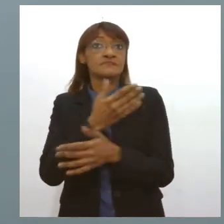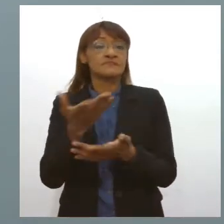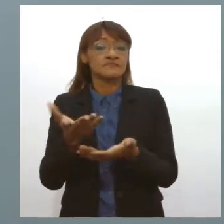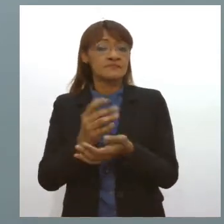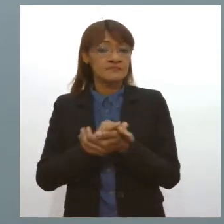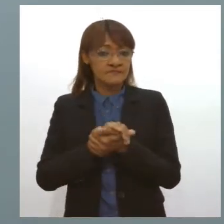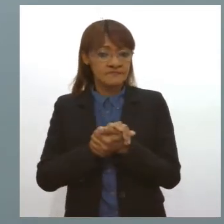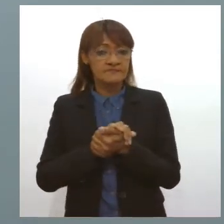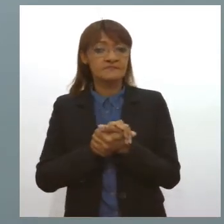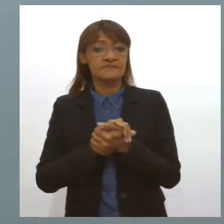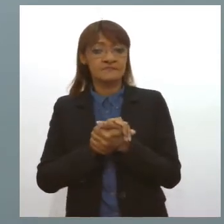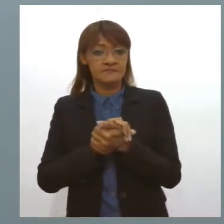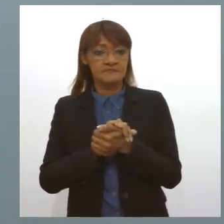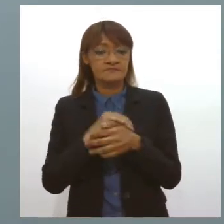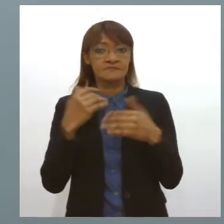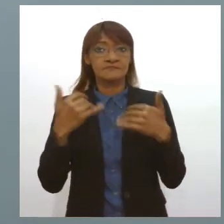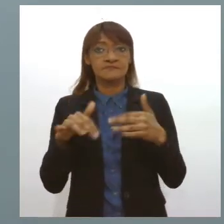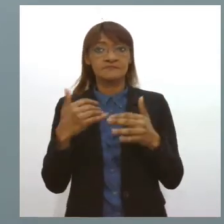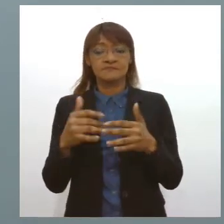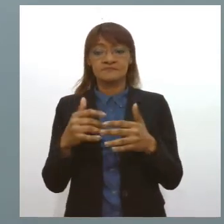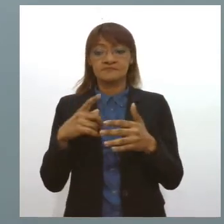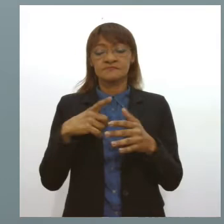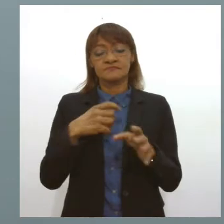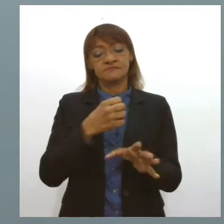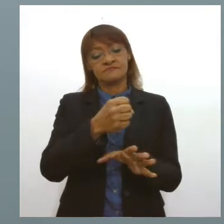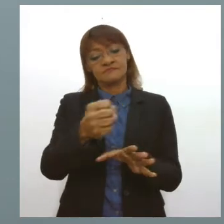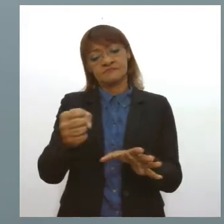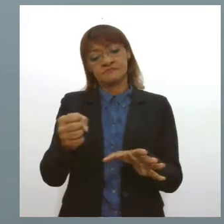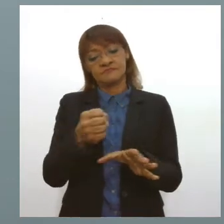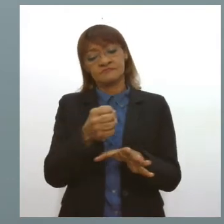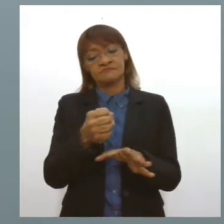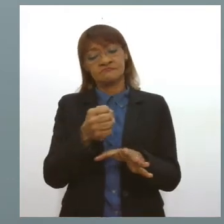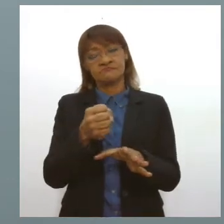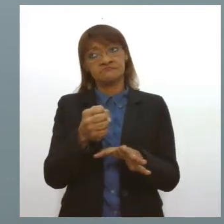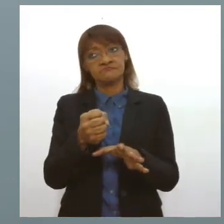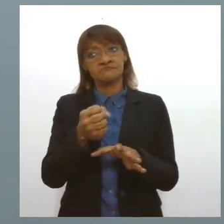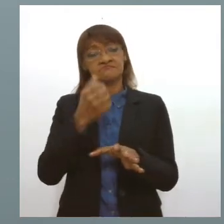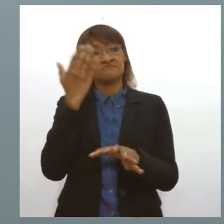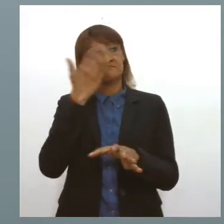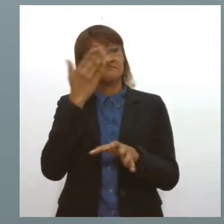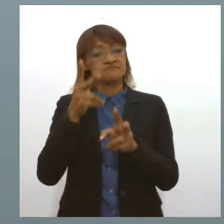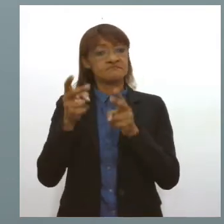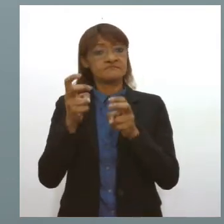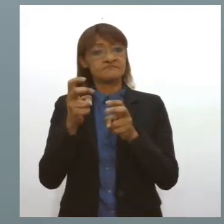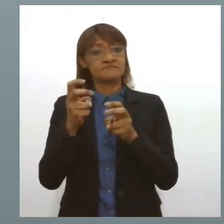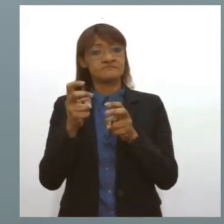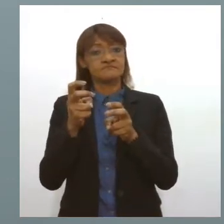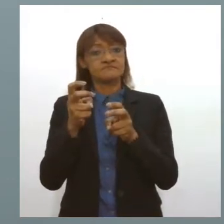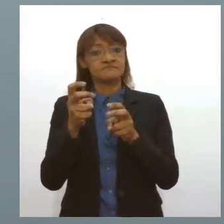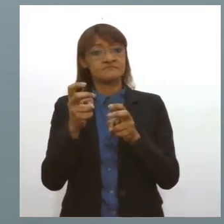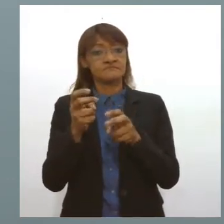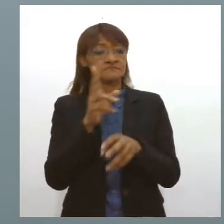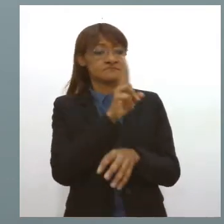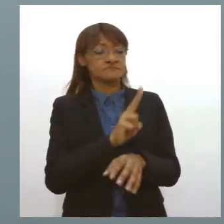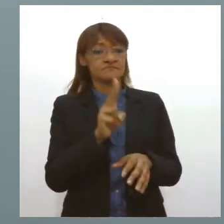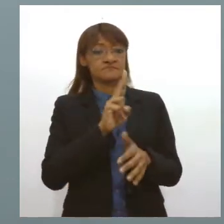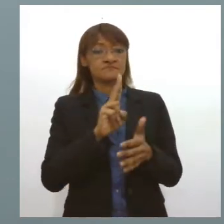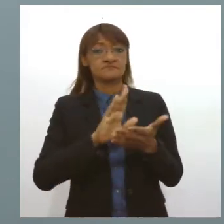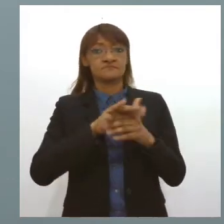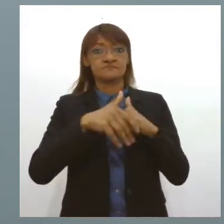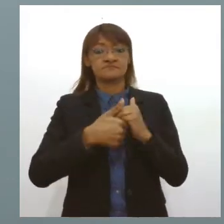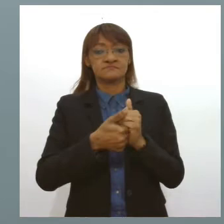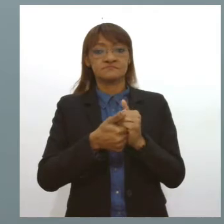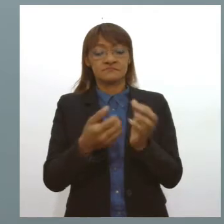o povo está lá cozinhando alguma coisa, não percebe, e aí vai e manipula aquele recipiente com álcool.